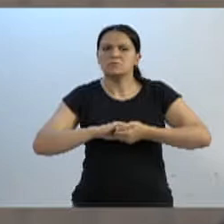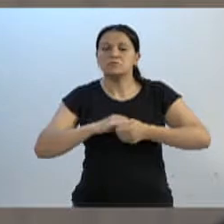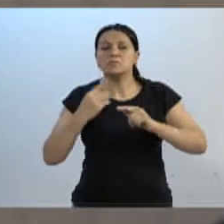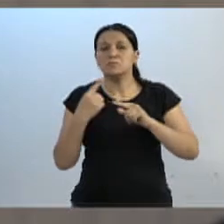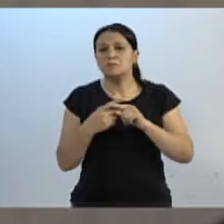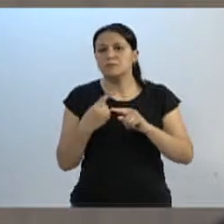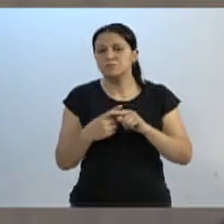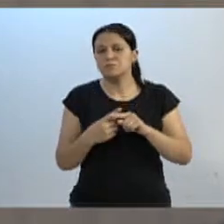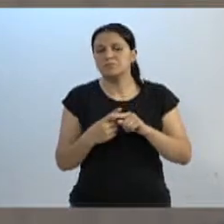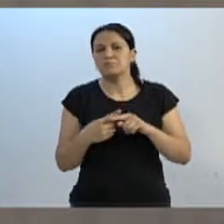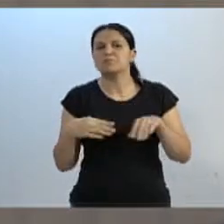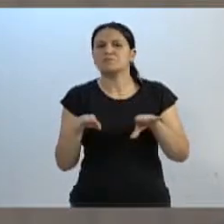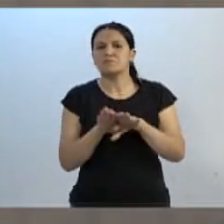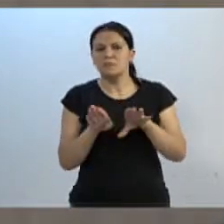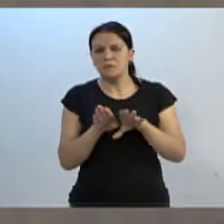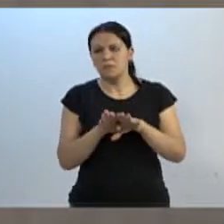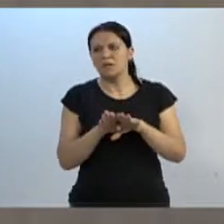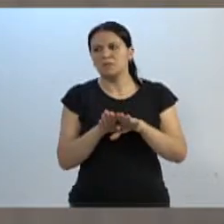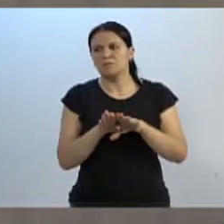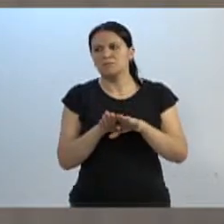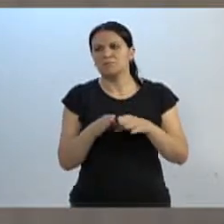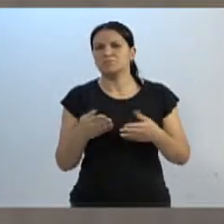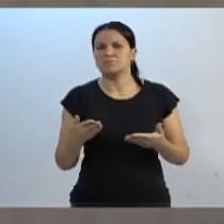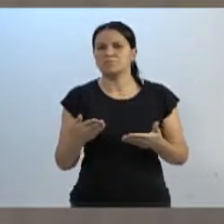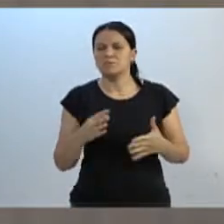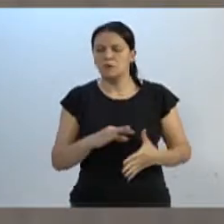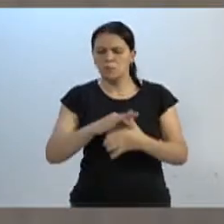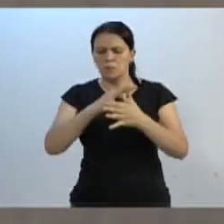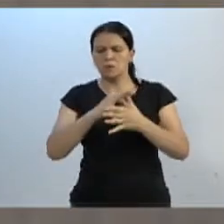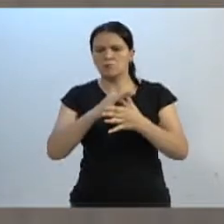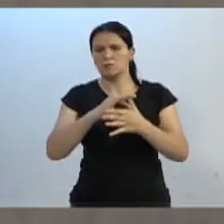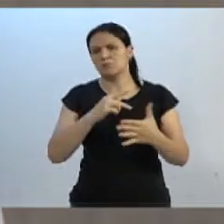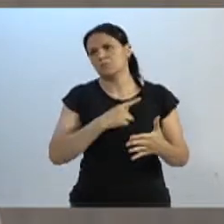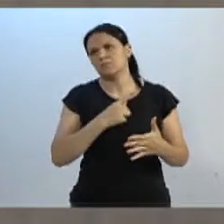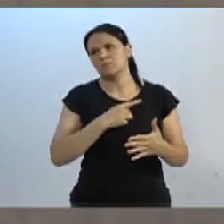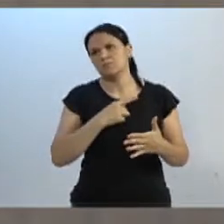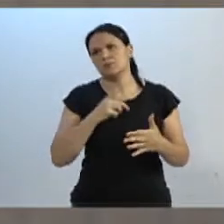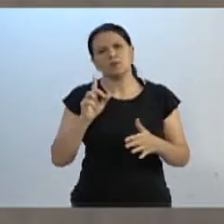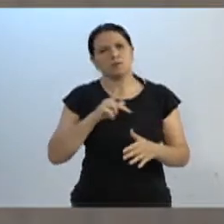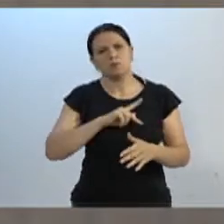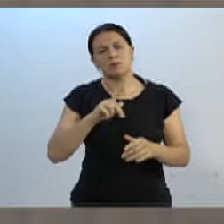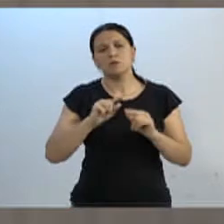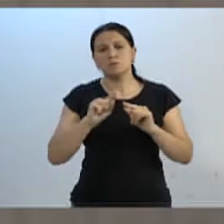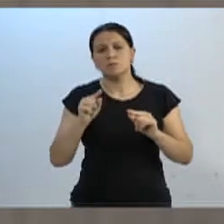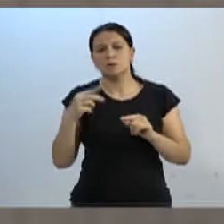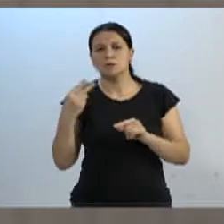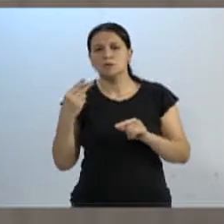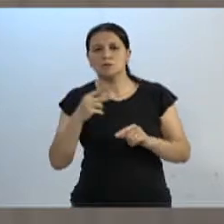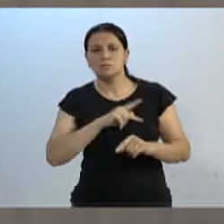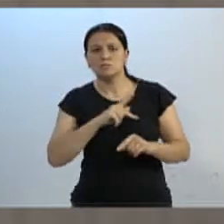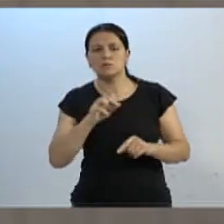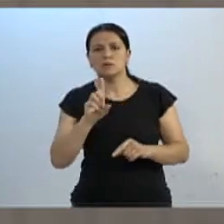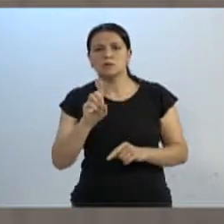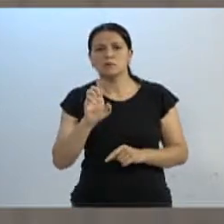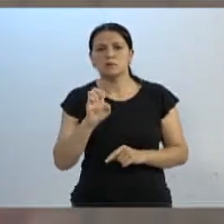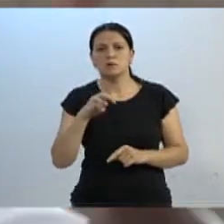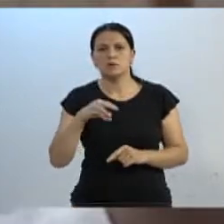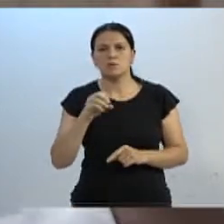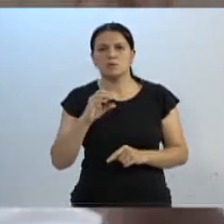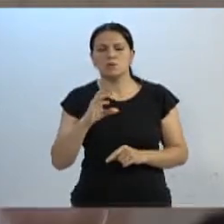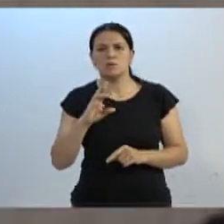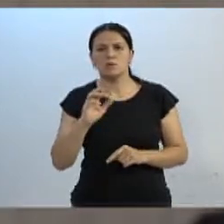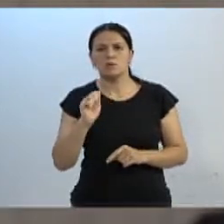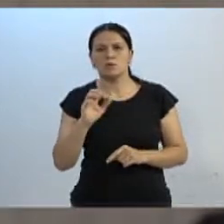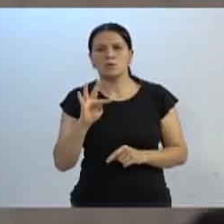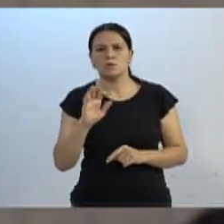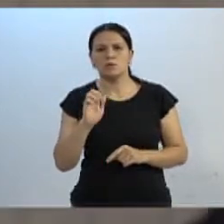até porque também como um líder partidário, eu não sou mais presidente, mas sou vice-presidente do Democratas, fico muito feliz